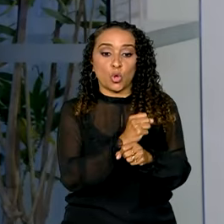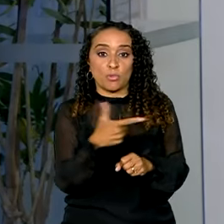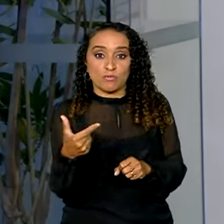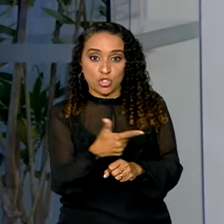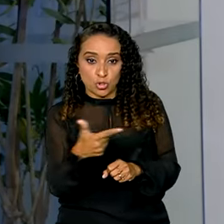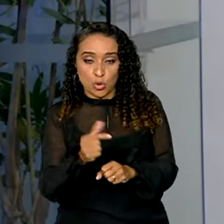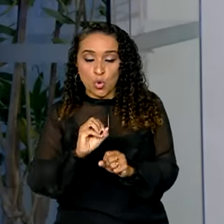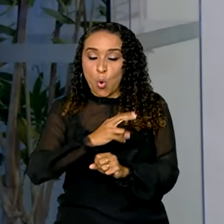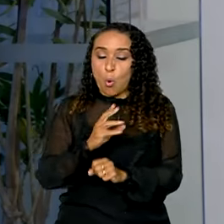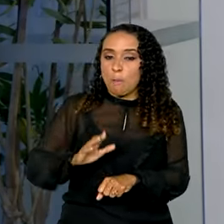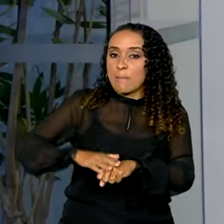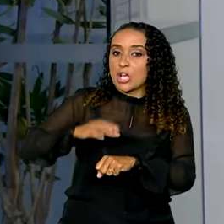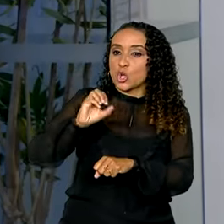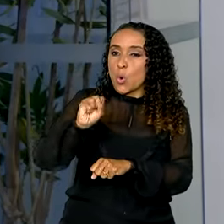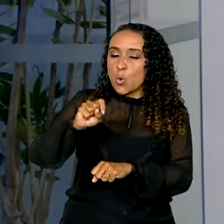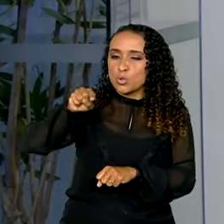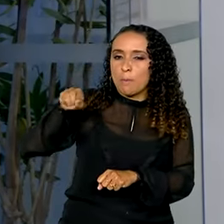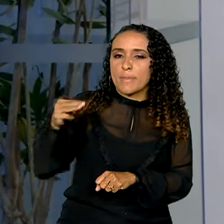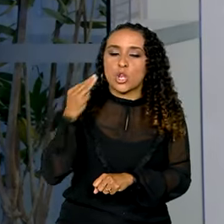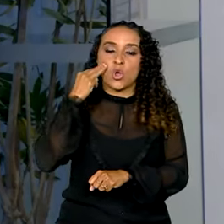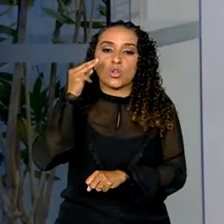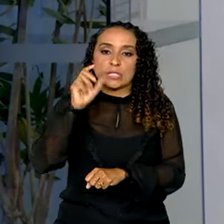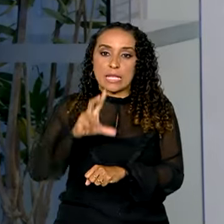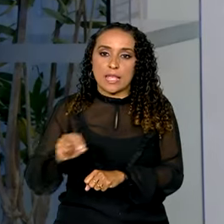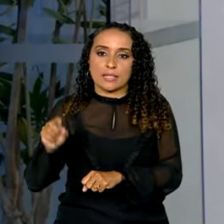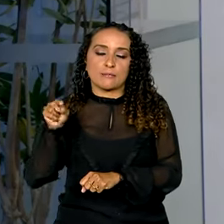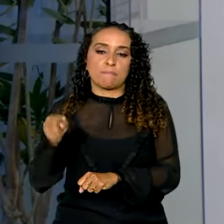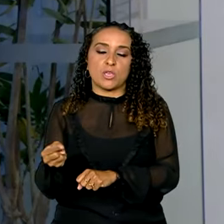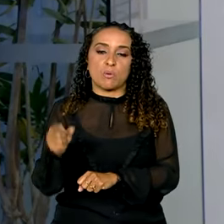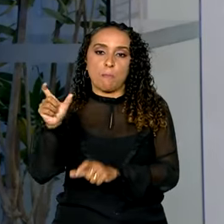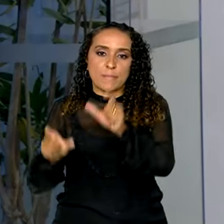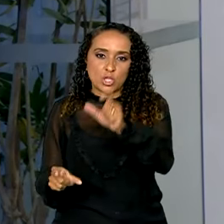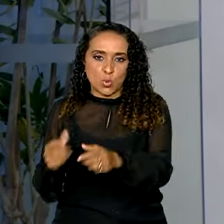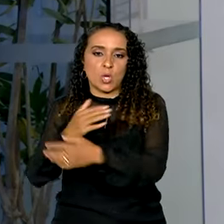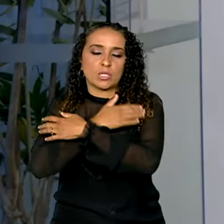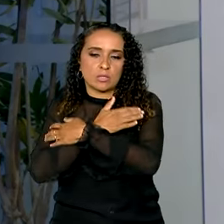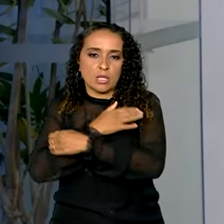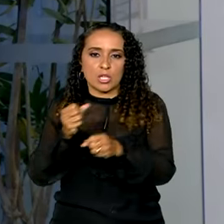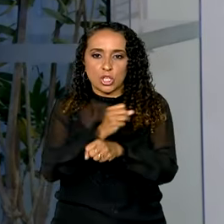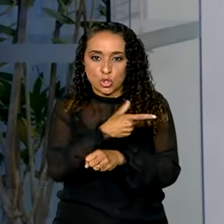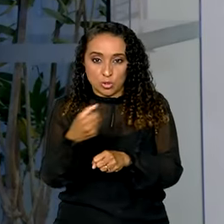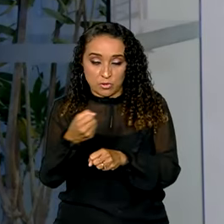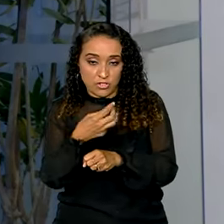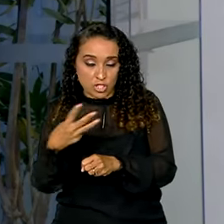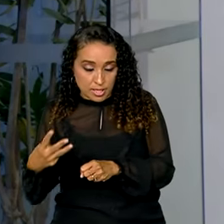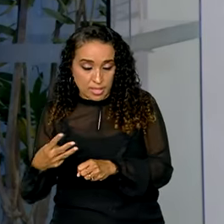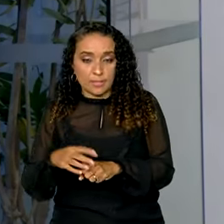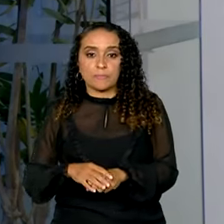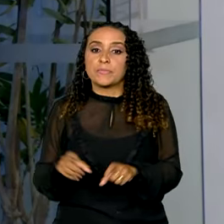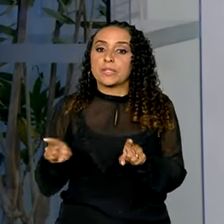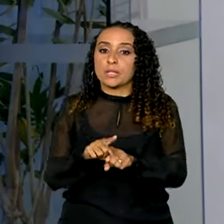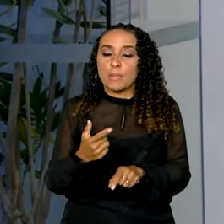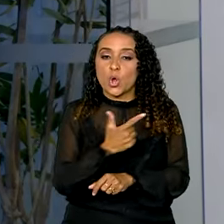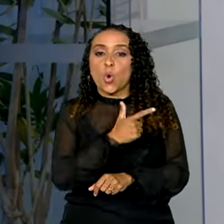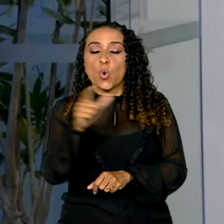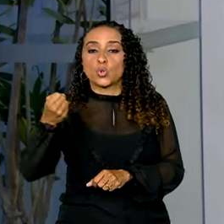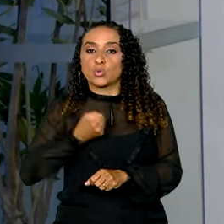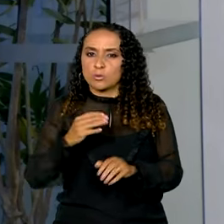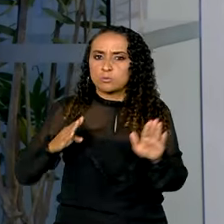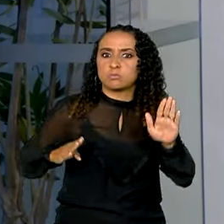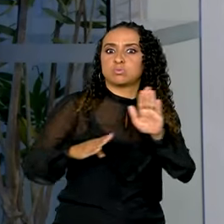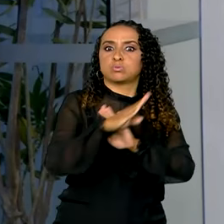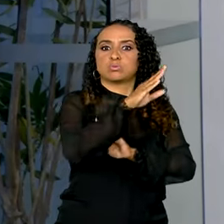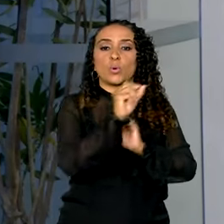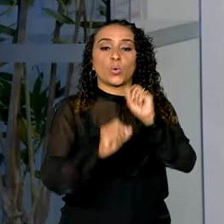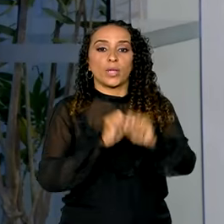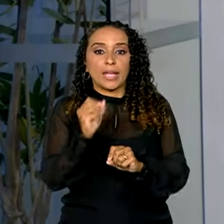mais de 8,5 milhões de que estavam desocupadas em 2023. Outro número que bateu recorde histórico